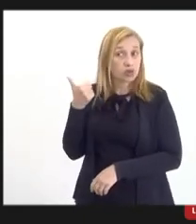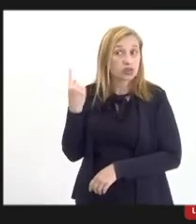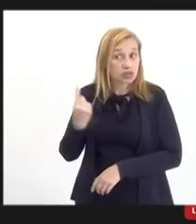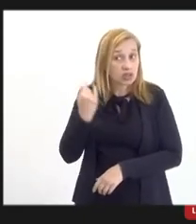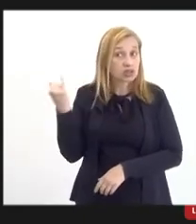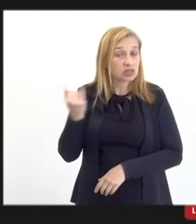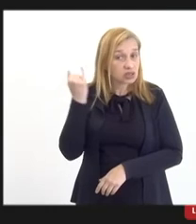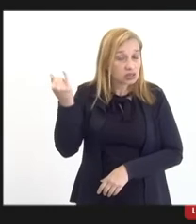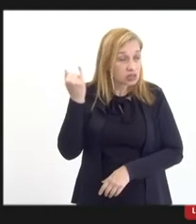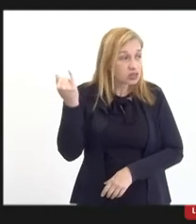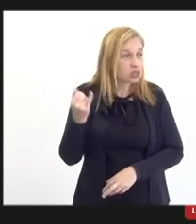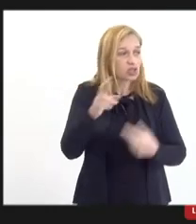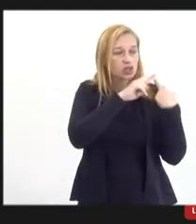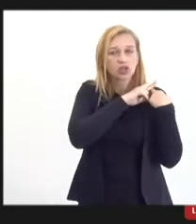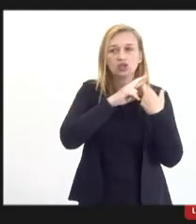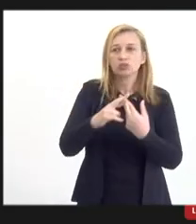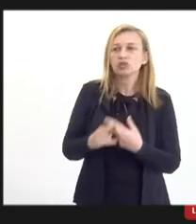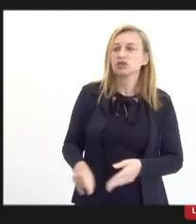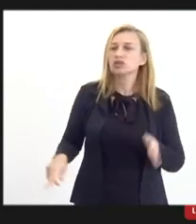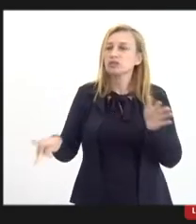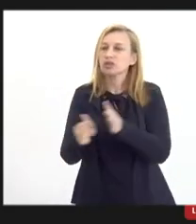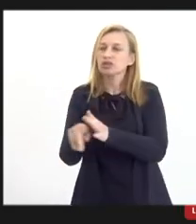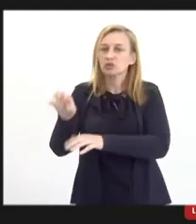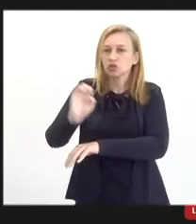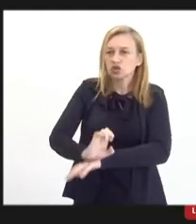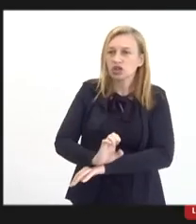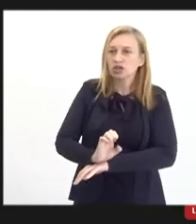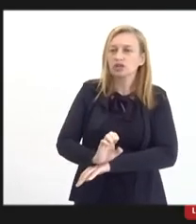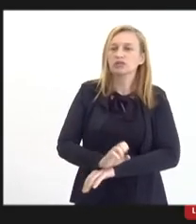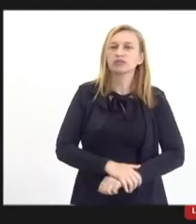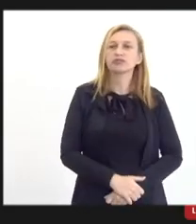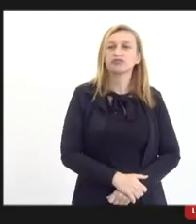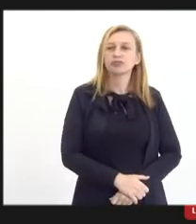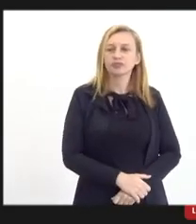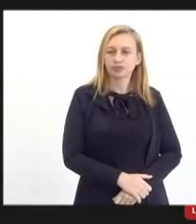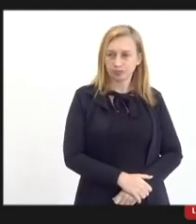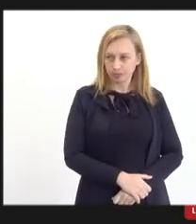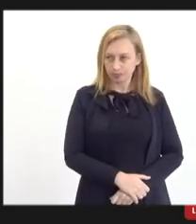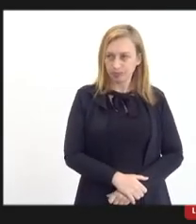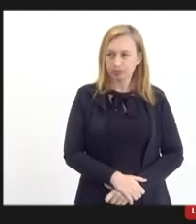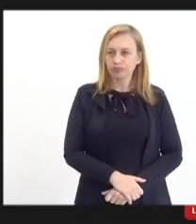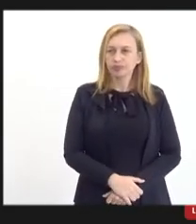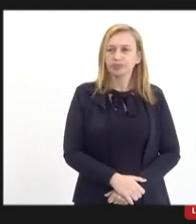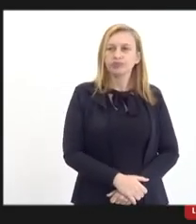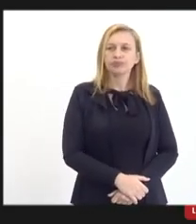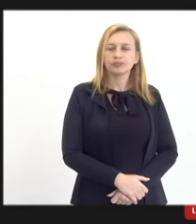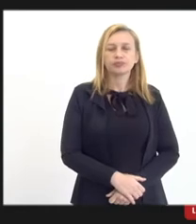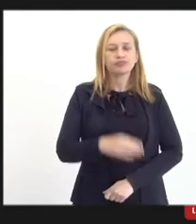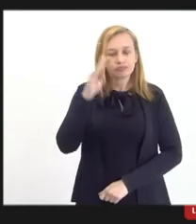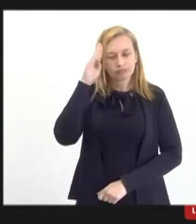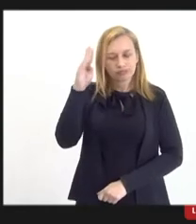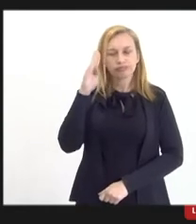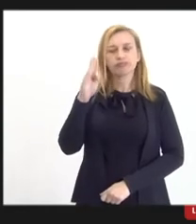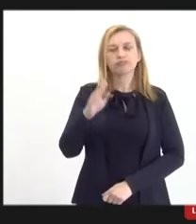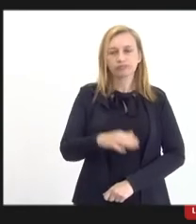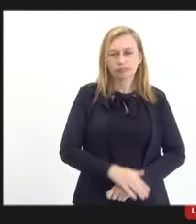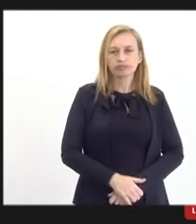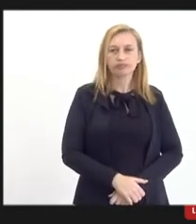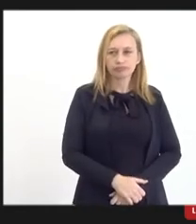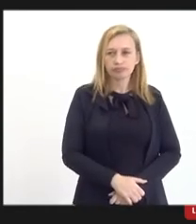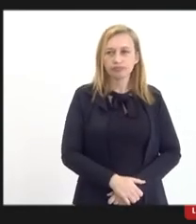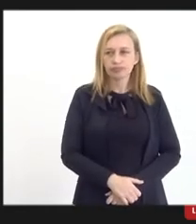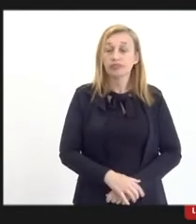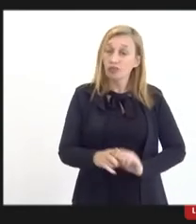de responsabilidade do Estado, é muito importante, é fundamental. Se você tocou num ponto que, de fato,